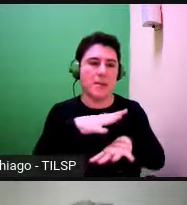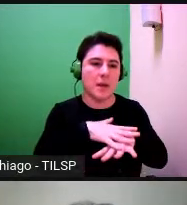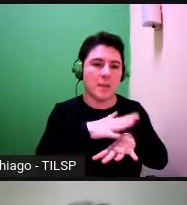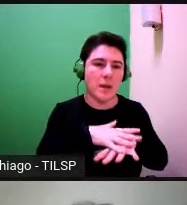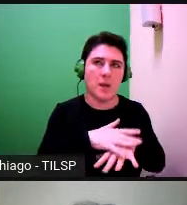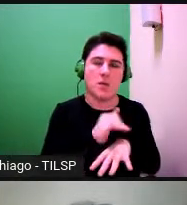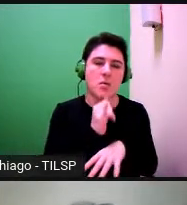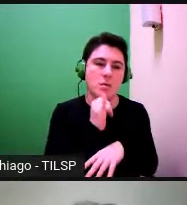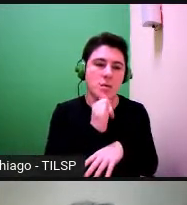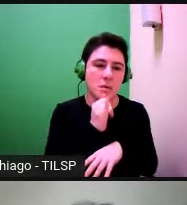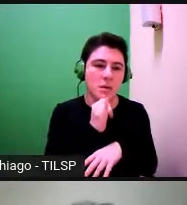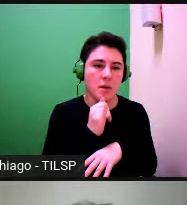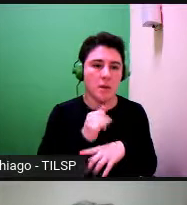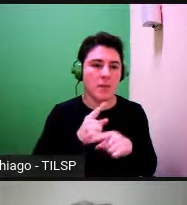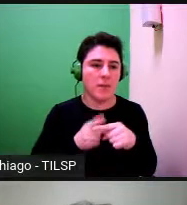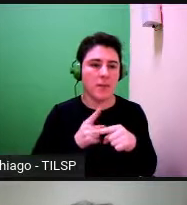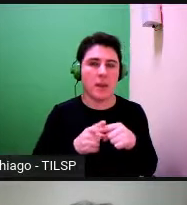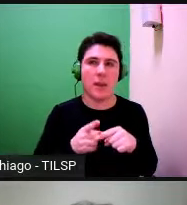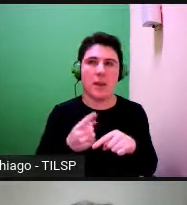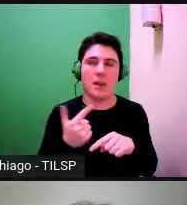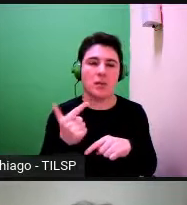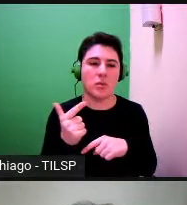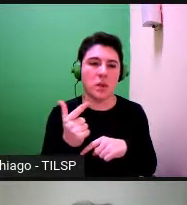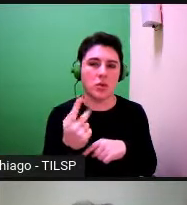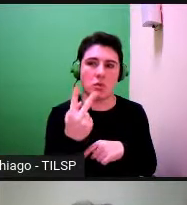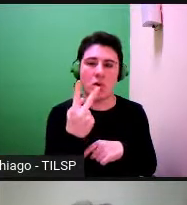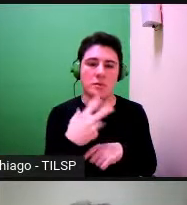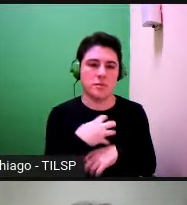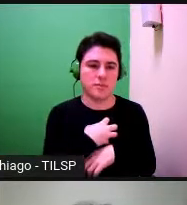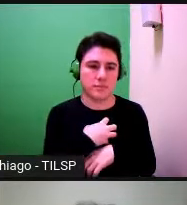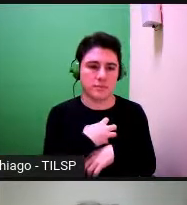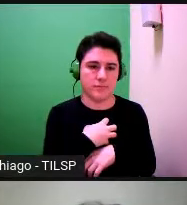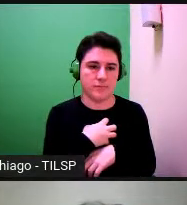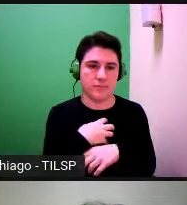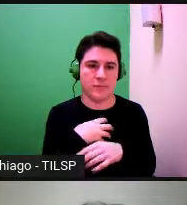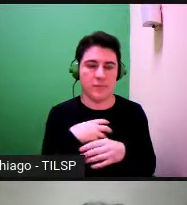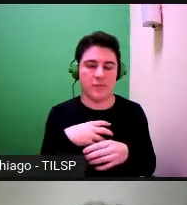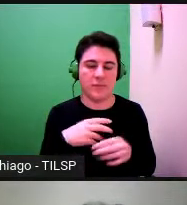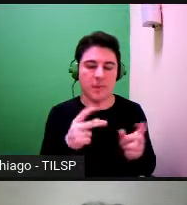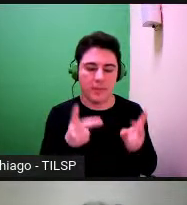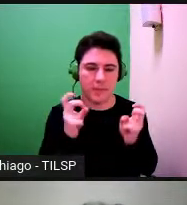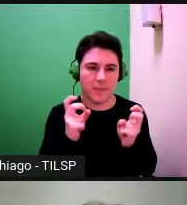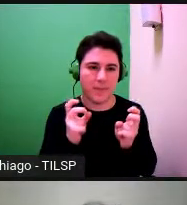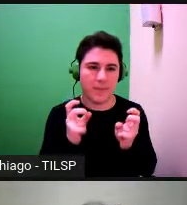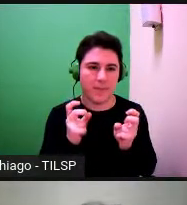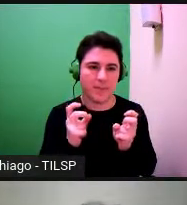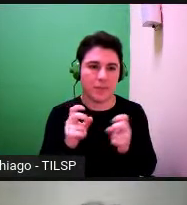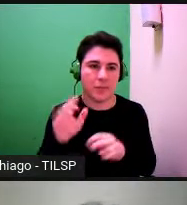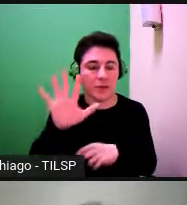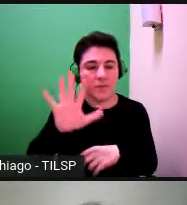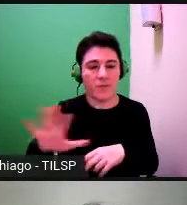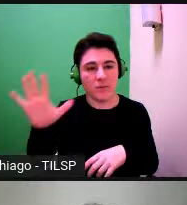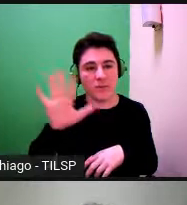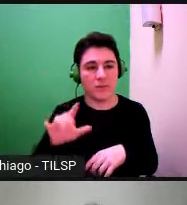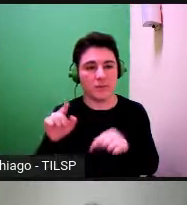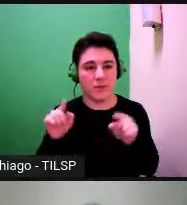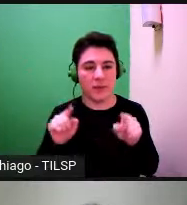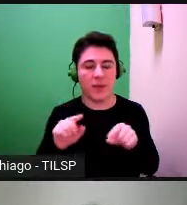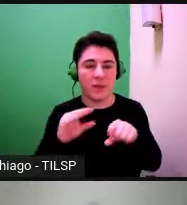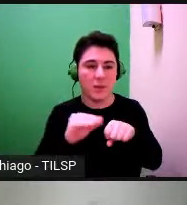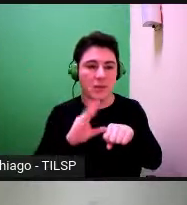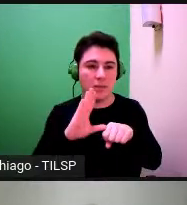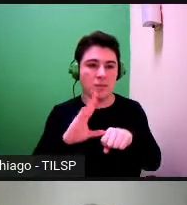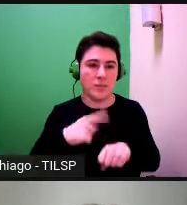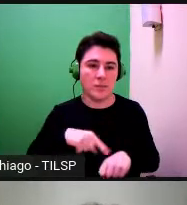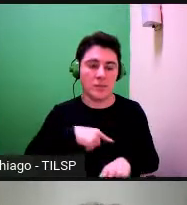exemplo em que não há duas leituras porque há uma não há duas de uma forma geral com este conhecimento que estamos